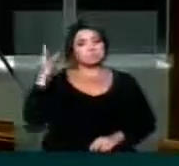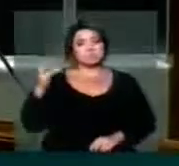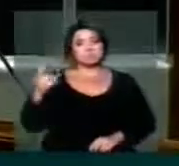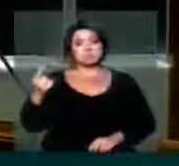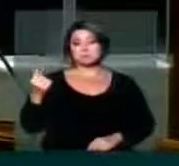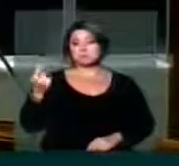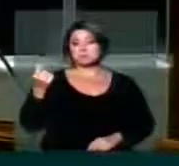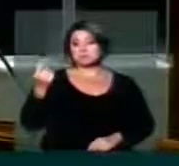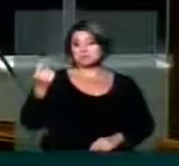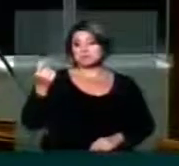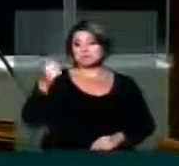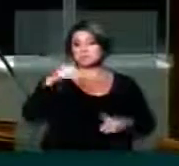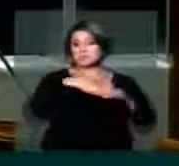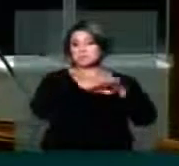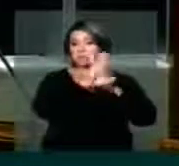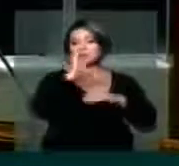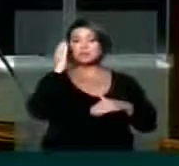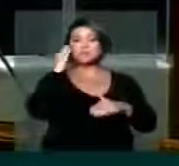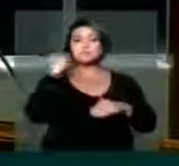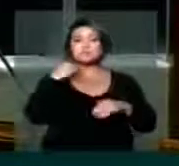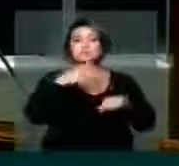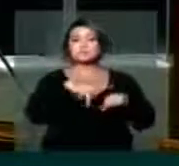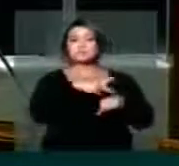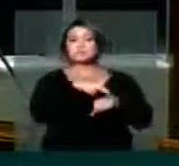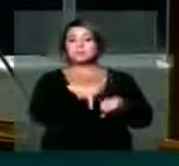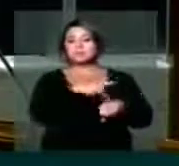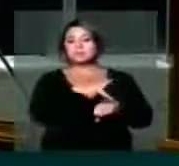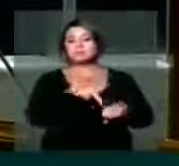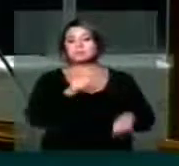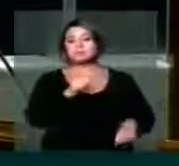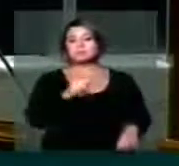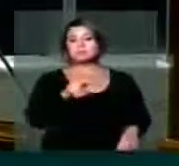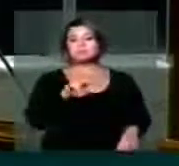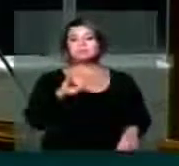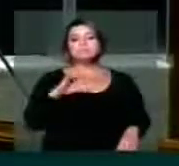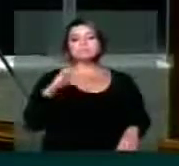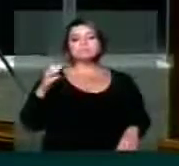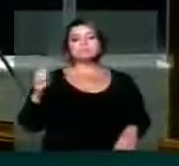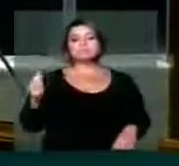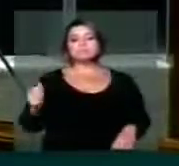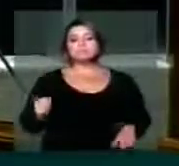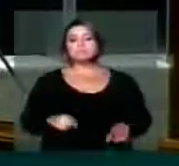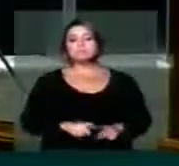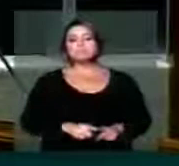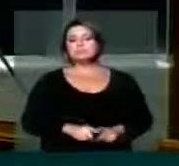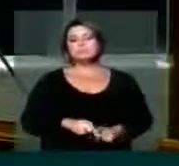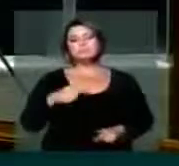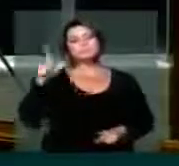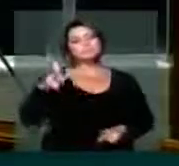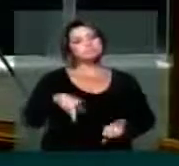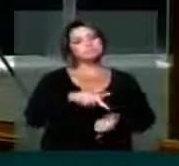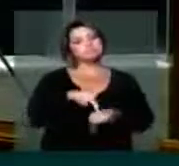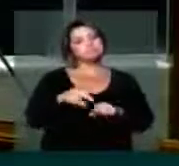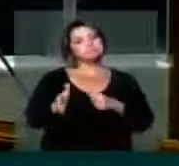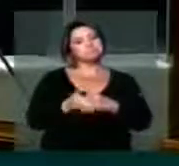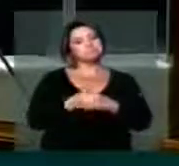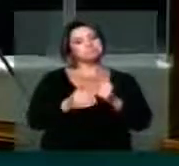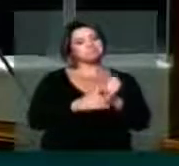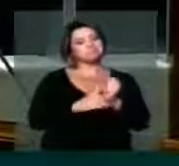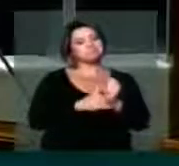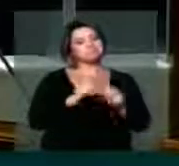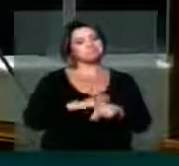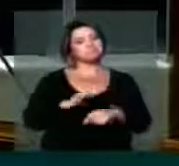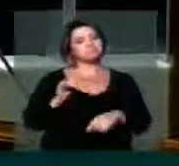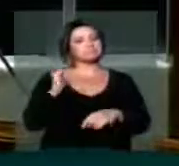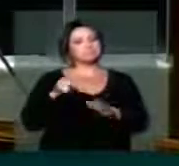bastante recursos, espera-se de origem ilícita, mas com essas contas lá secretas. Era muito